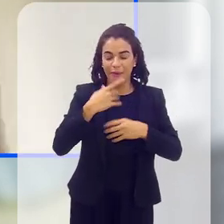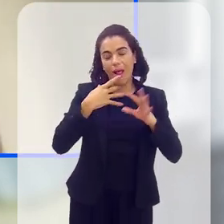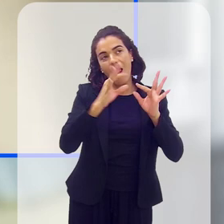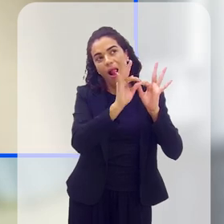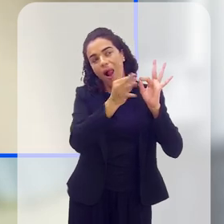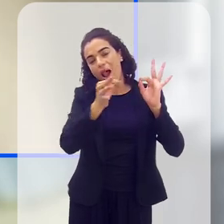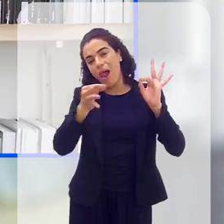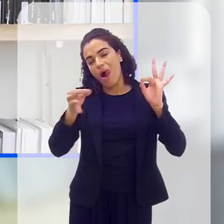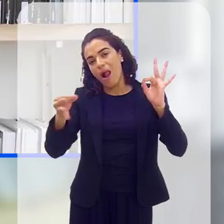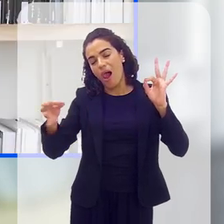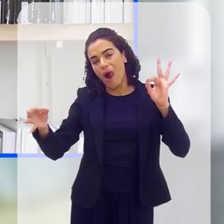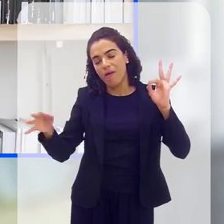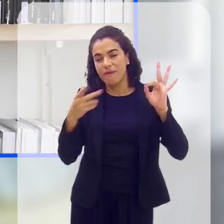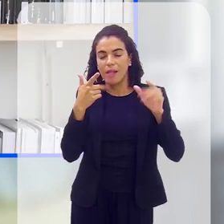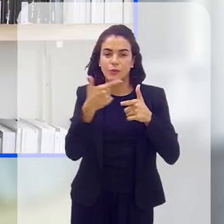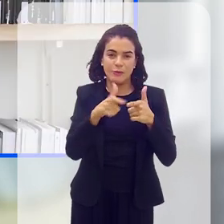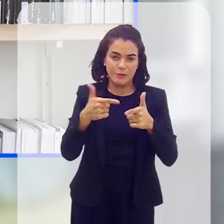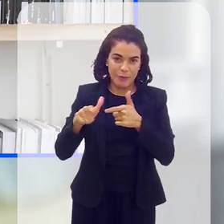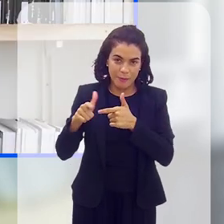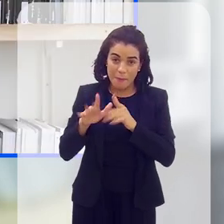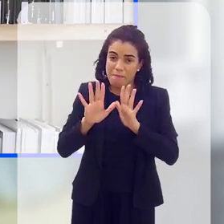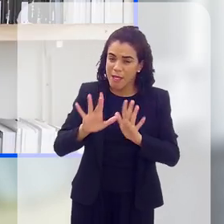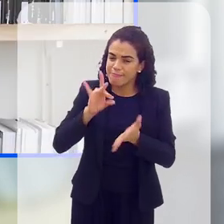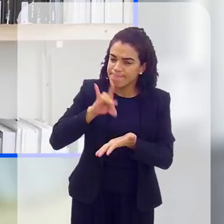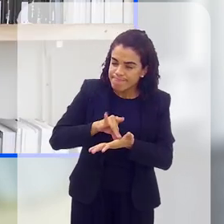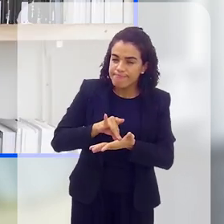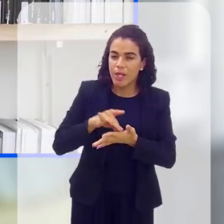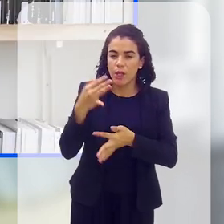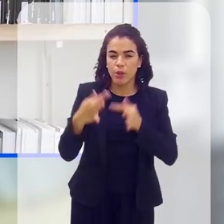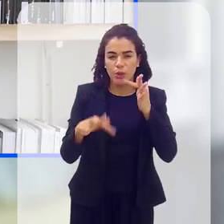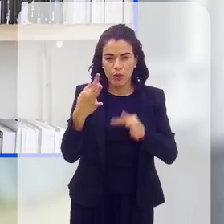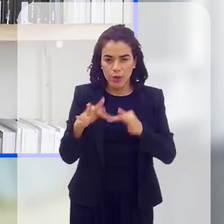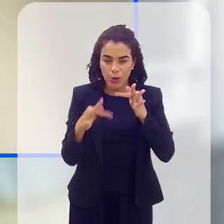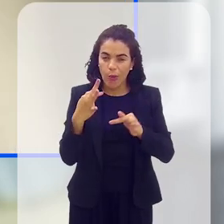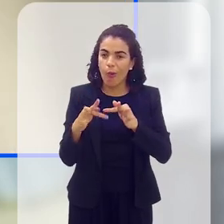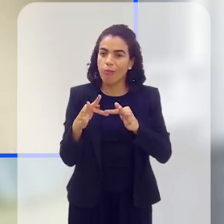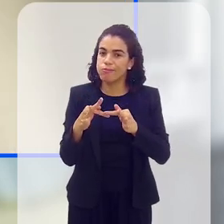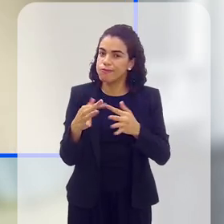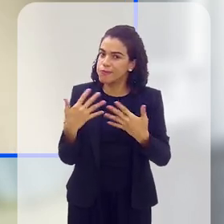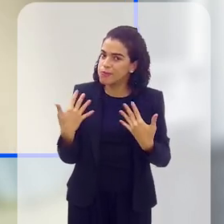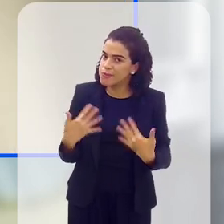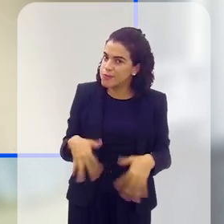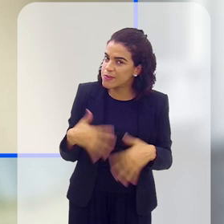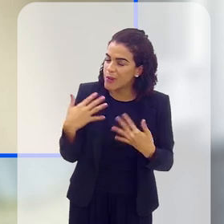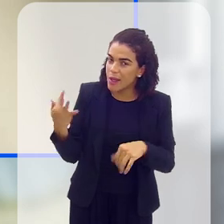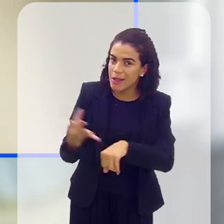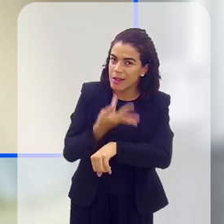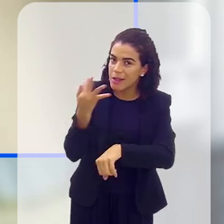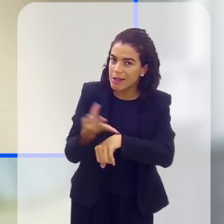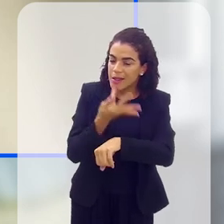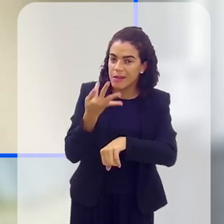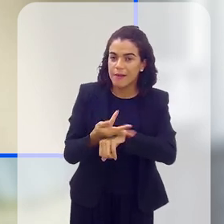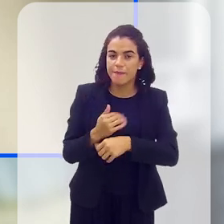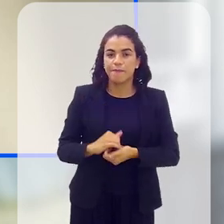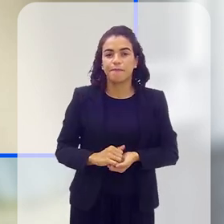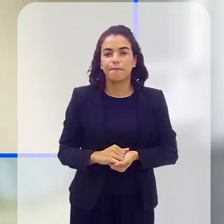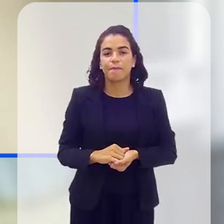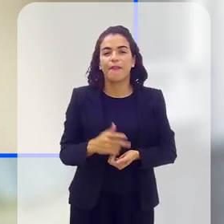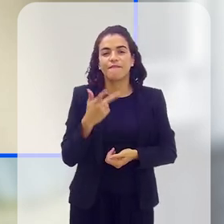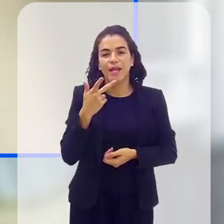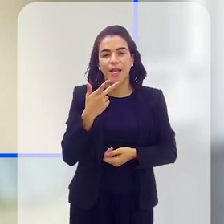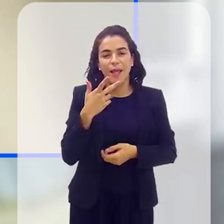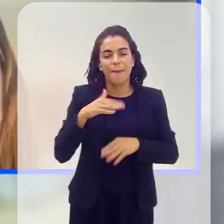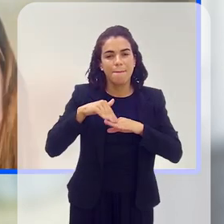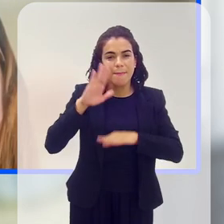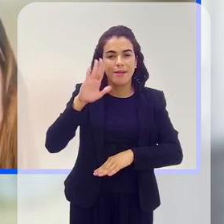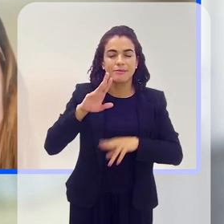todo falando sobre isso, mas, de fato, essas dores são implacáveis, implacáveis. Sim,